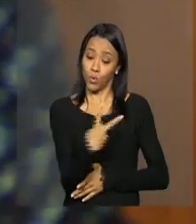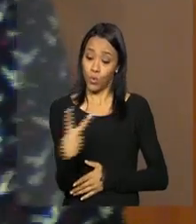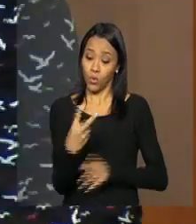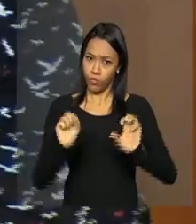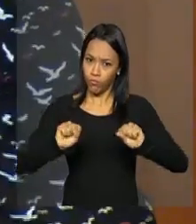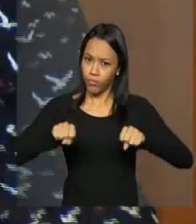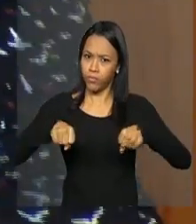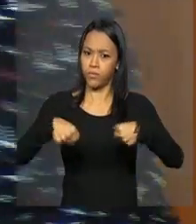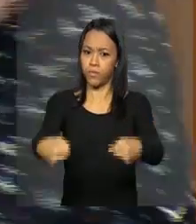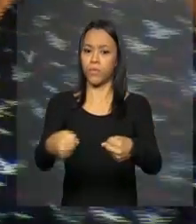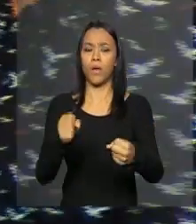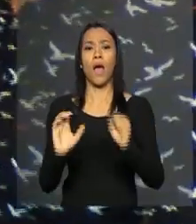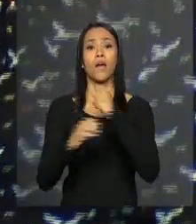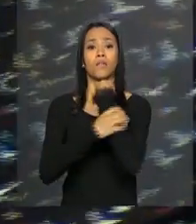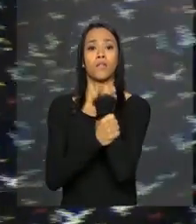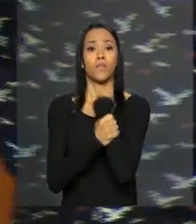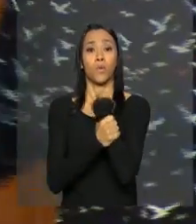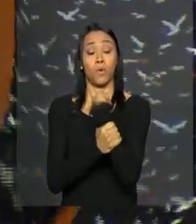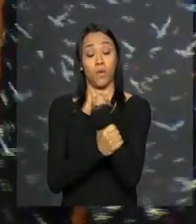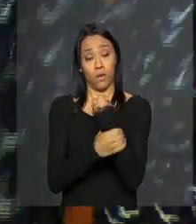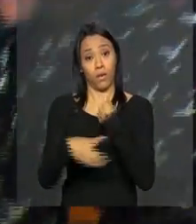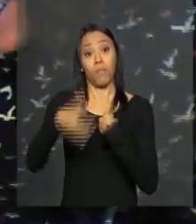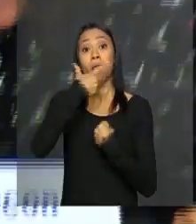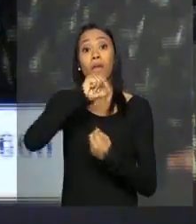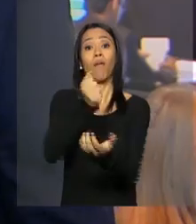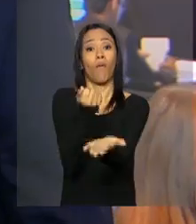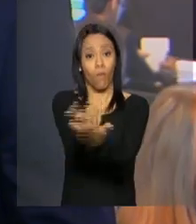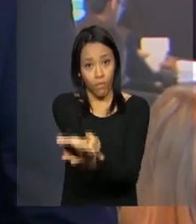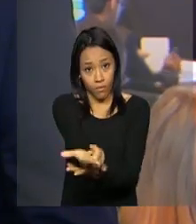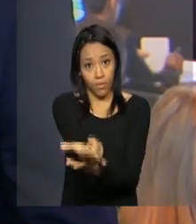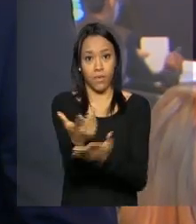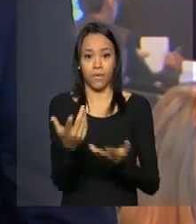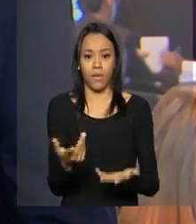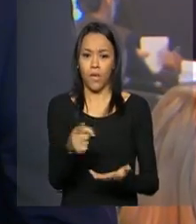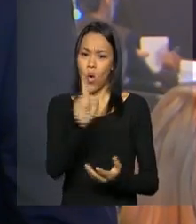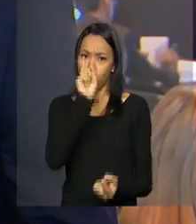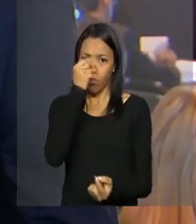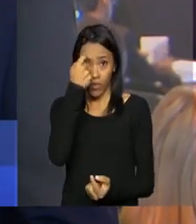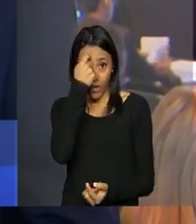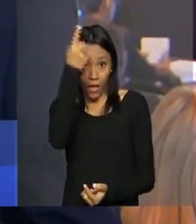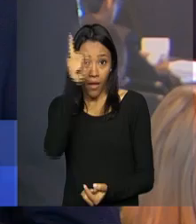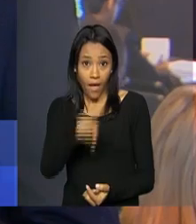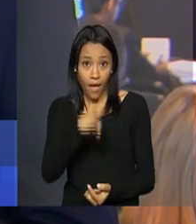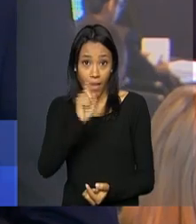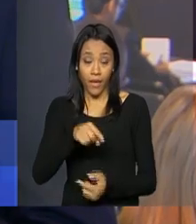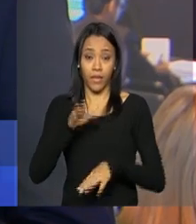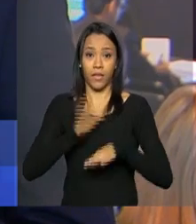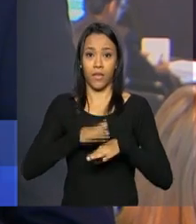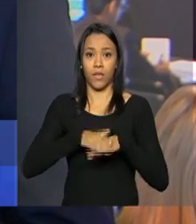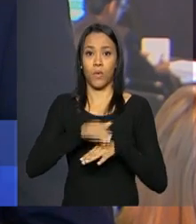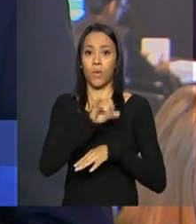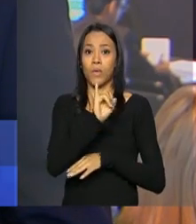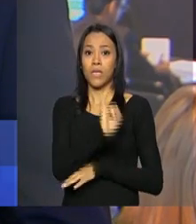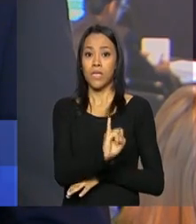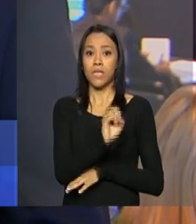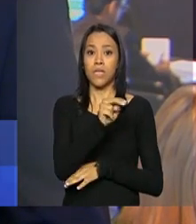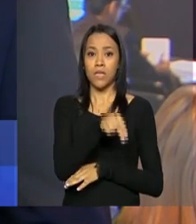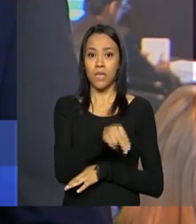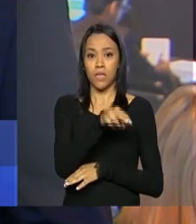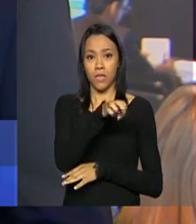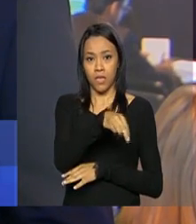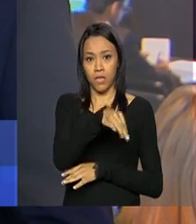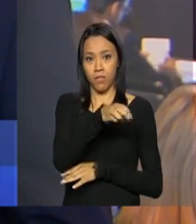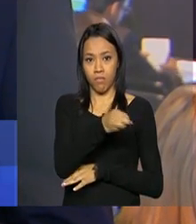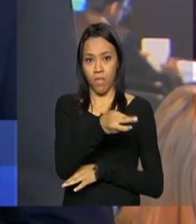para garantir maior segurança para o consumidor. A ideia é o Inmetro possa assessorar a Senacom, que é a Secretaria Nacional do